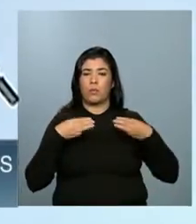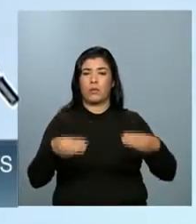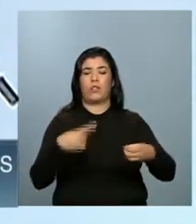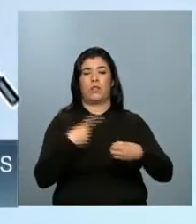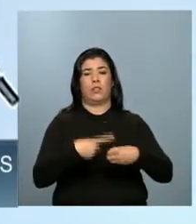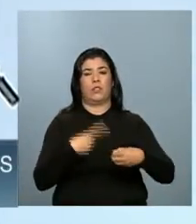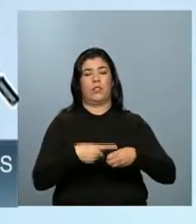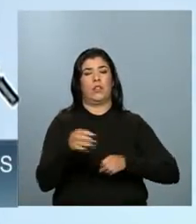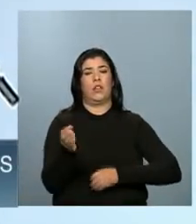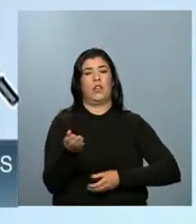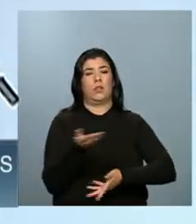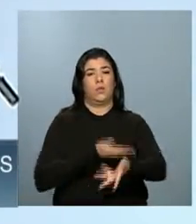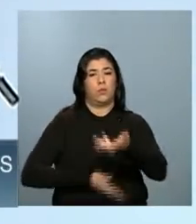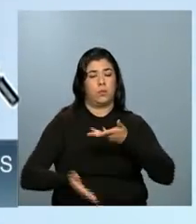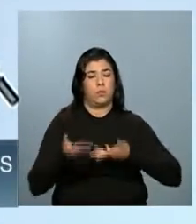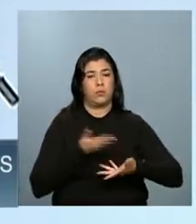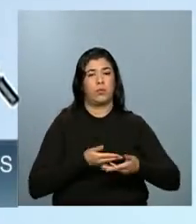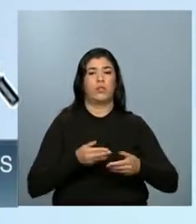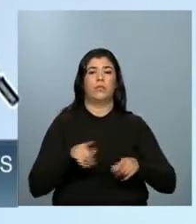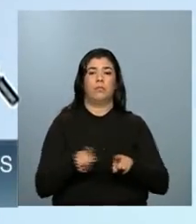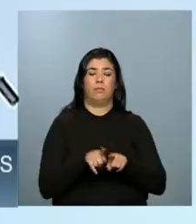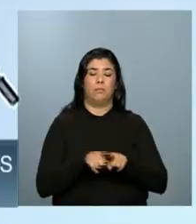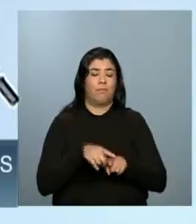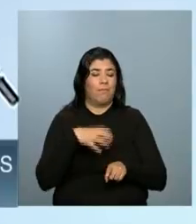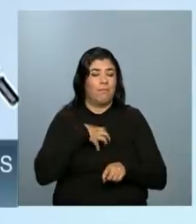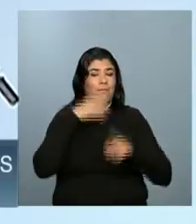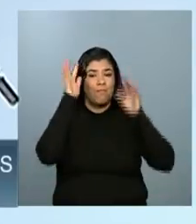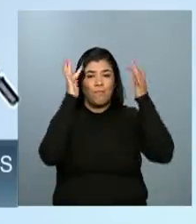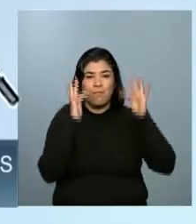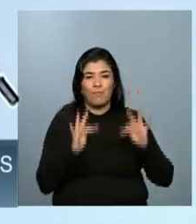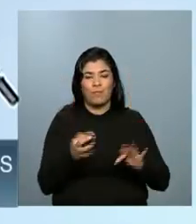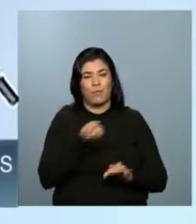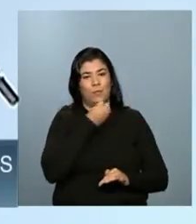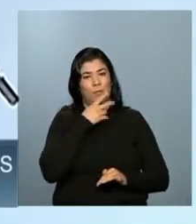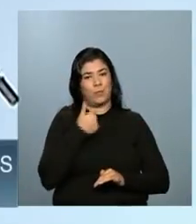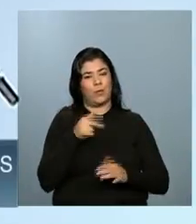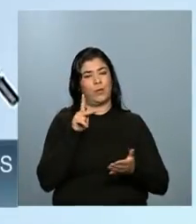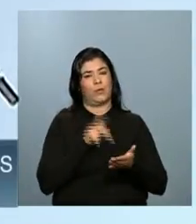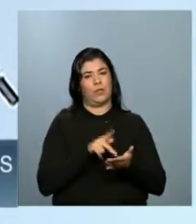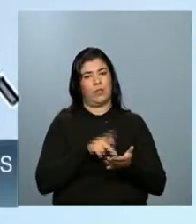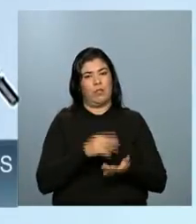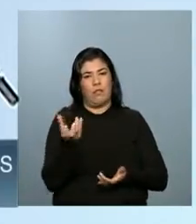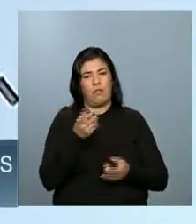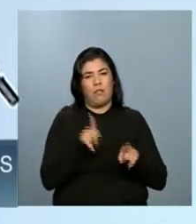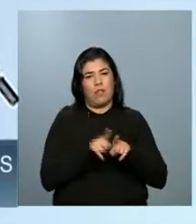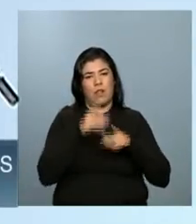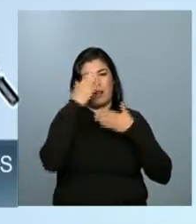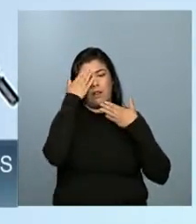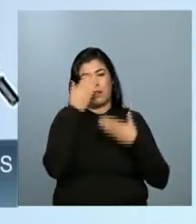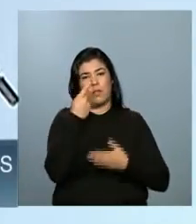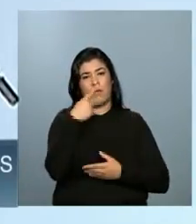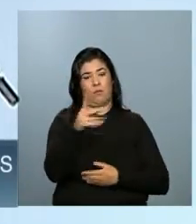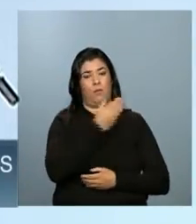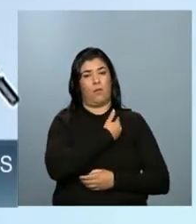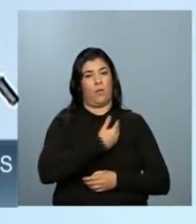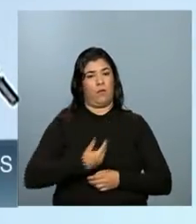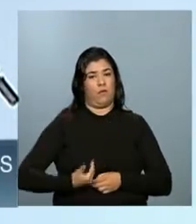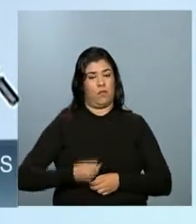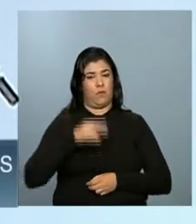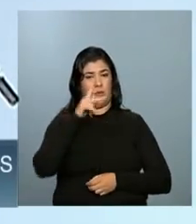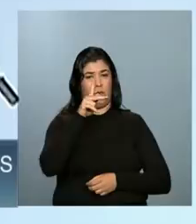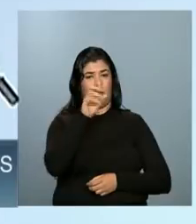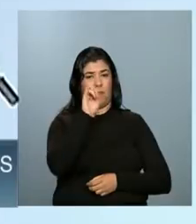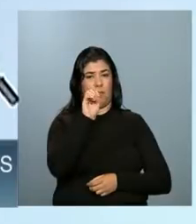Cidades. Então, nós estamos muito felizes, muito satisfeitos e queremos agradecer, governador Pimentel,